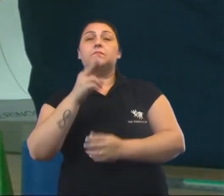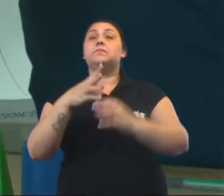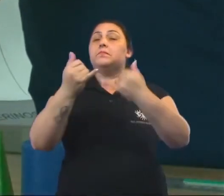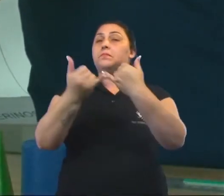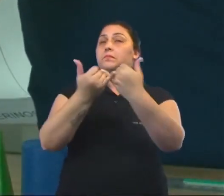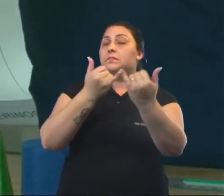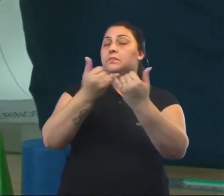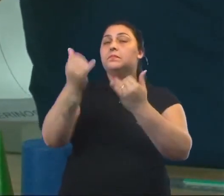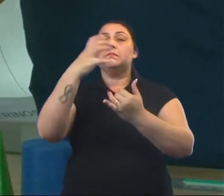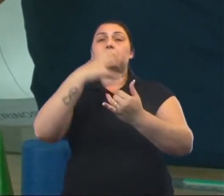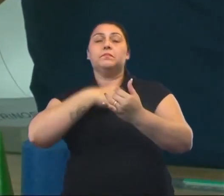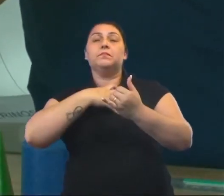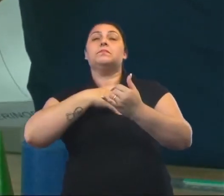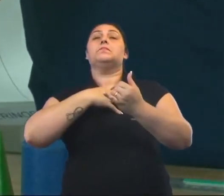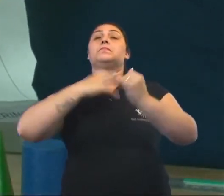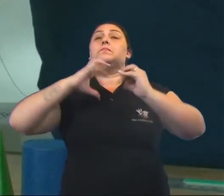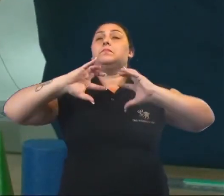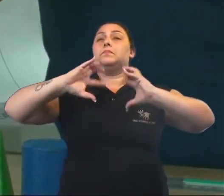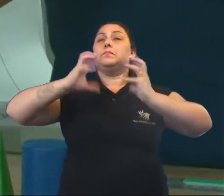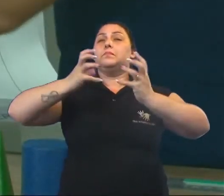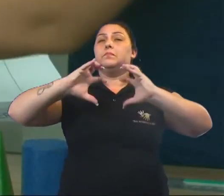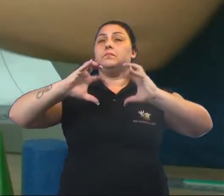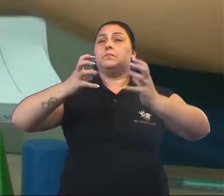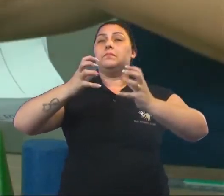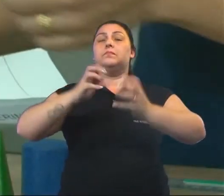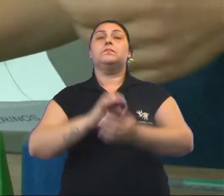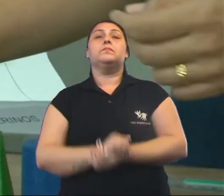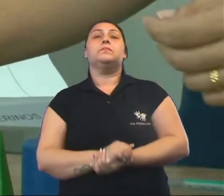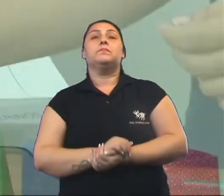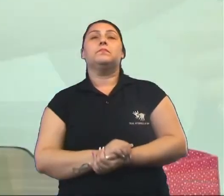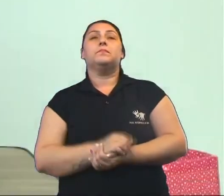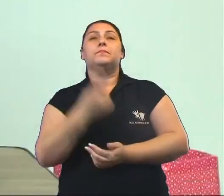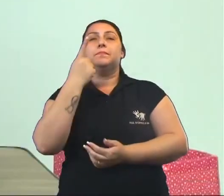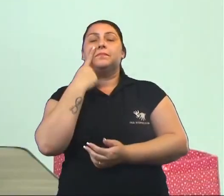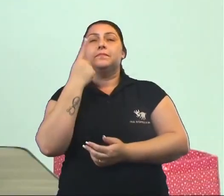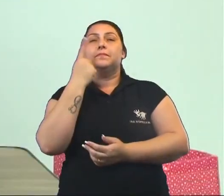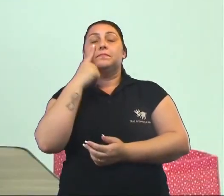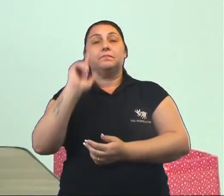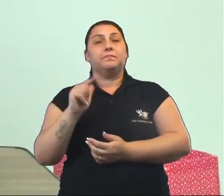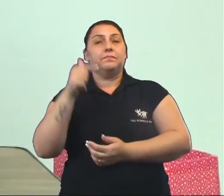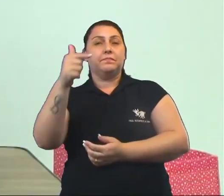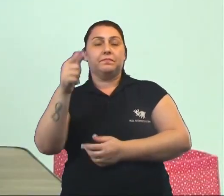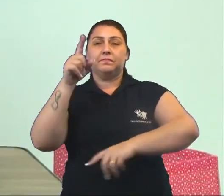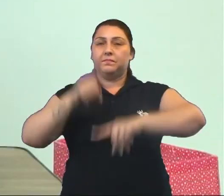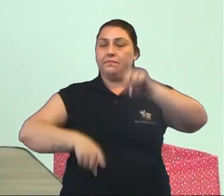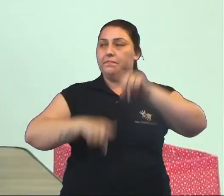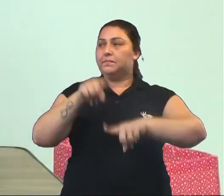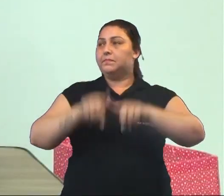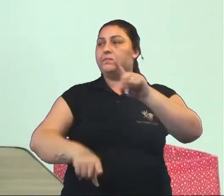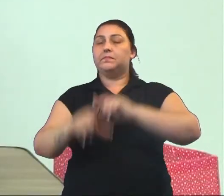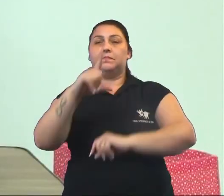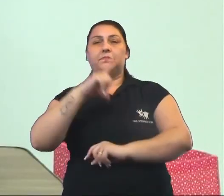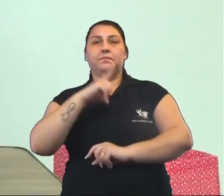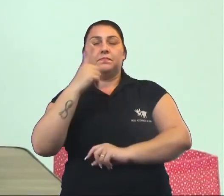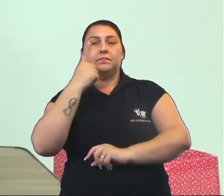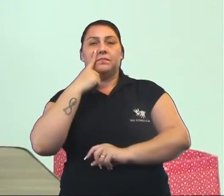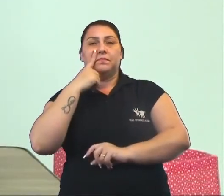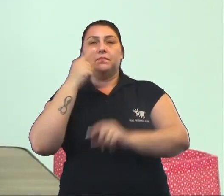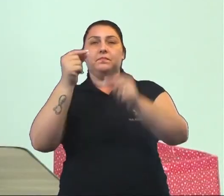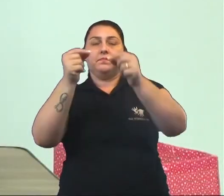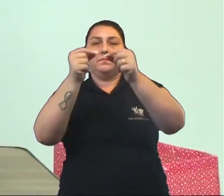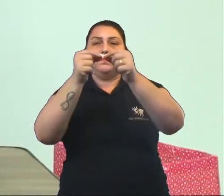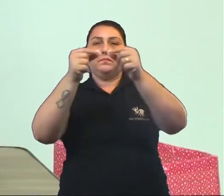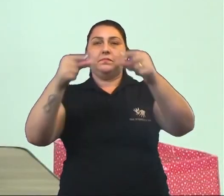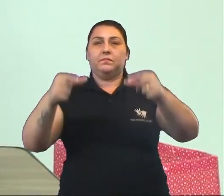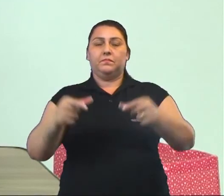assemelha ao formato de uma esfera. Vamos ver então o próximo objeto que temos. Olha só, um cone